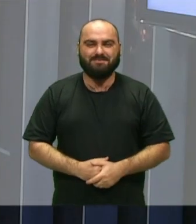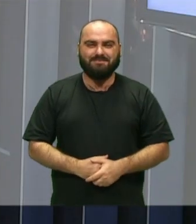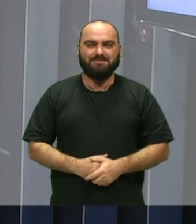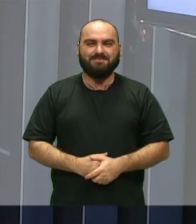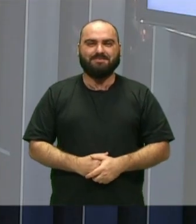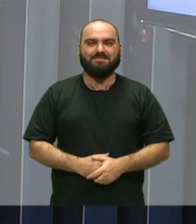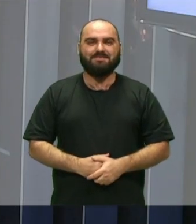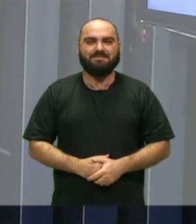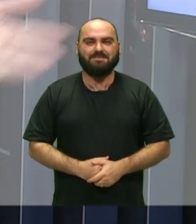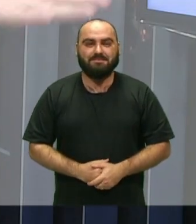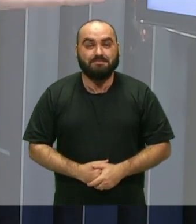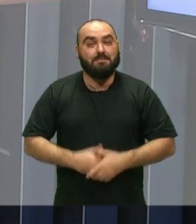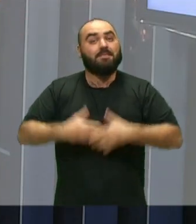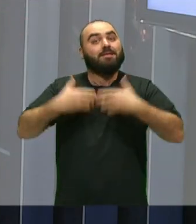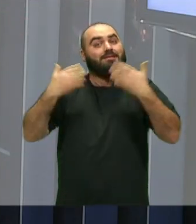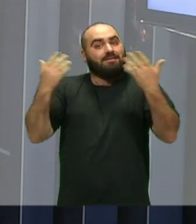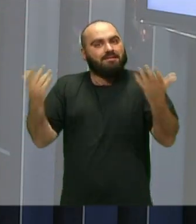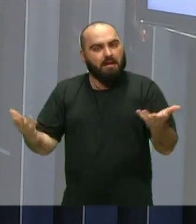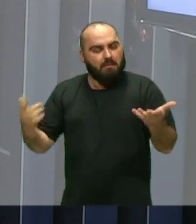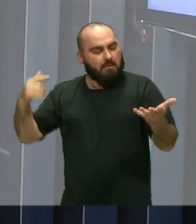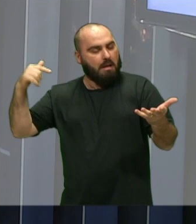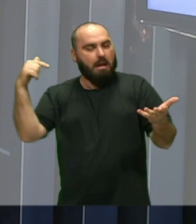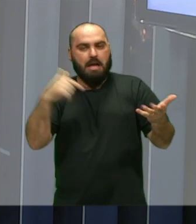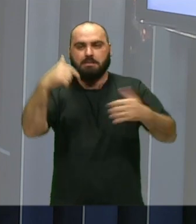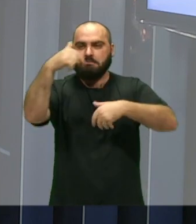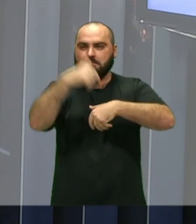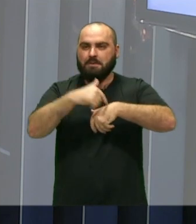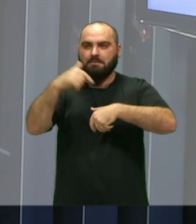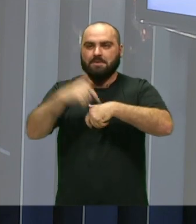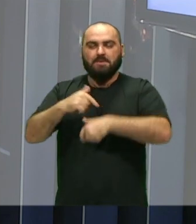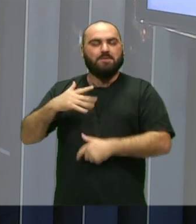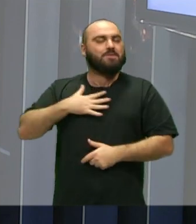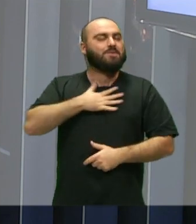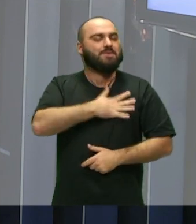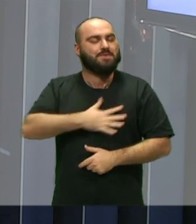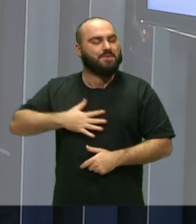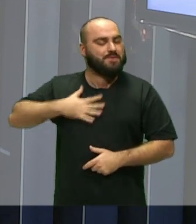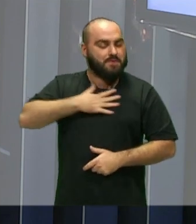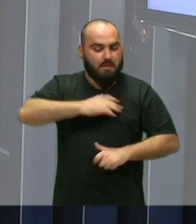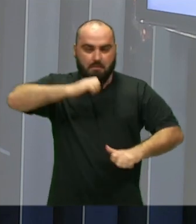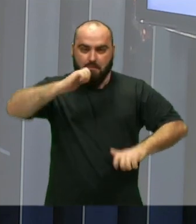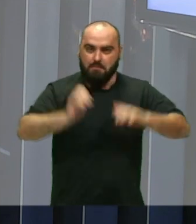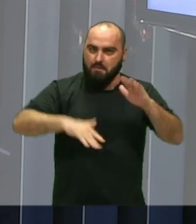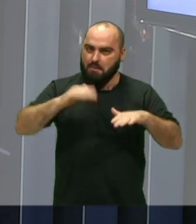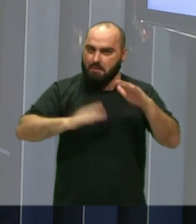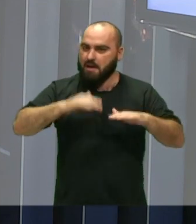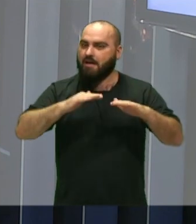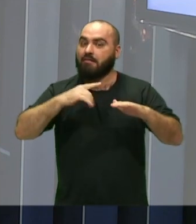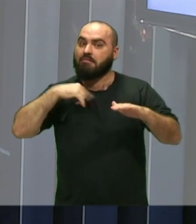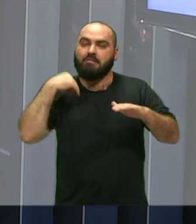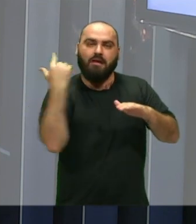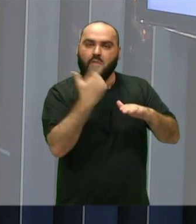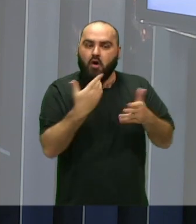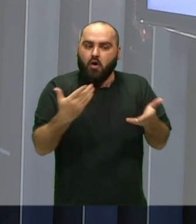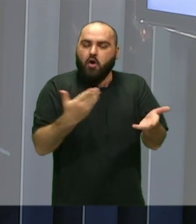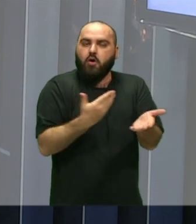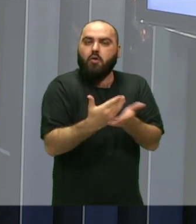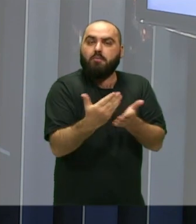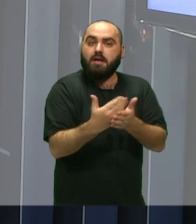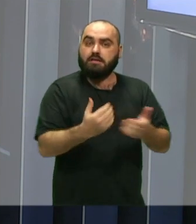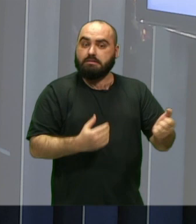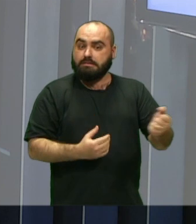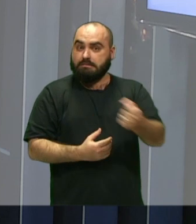E que é com esse clima gostoso Gostoso de batucada E que estamos começando a 13ª